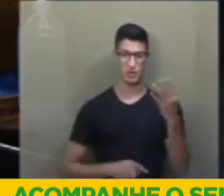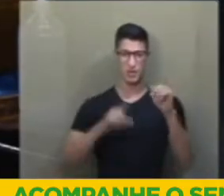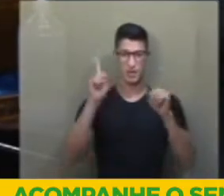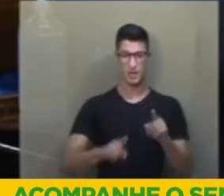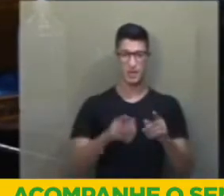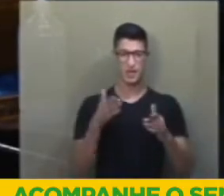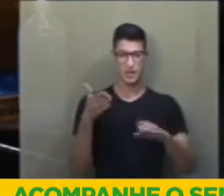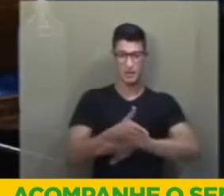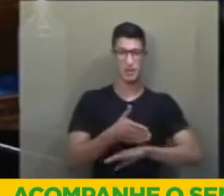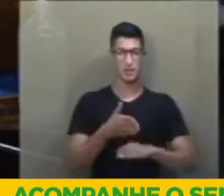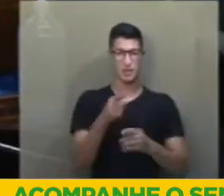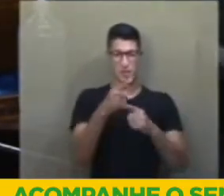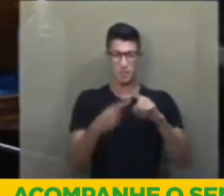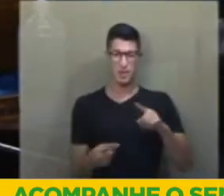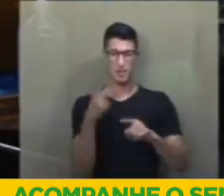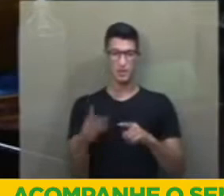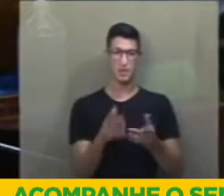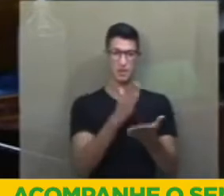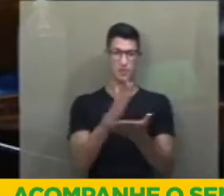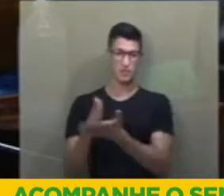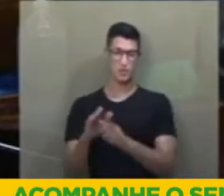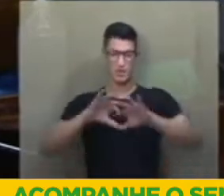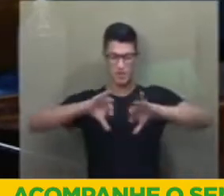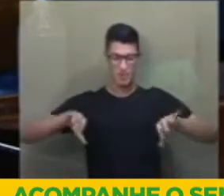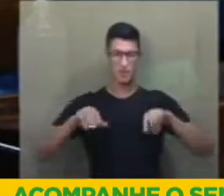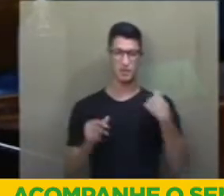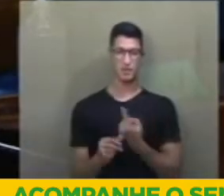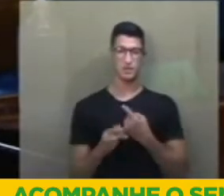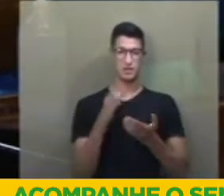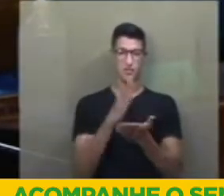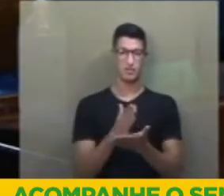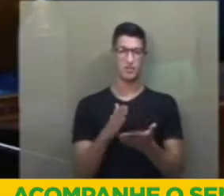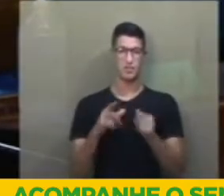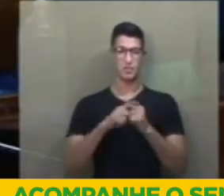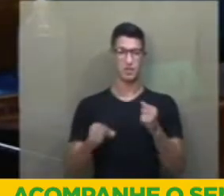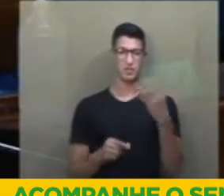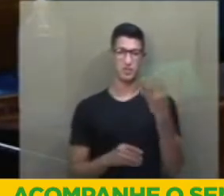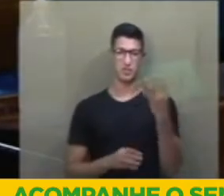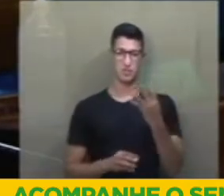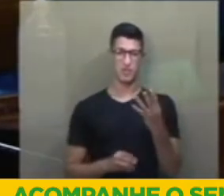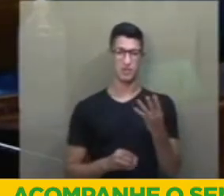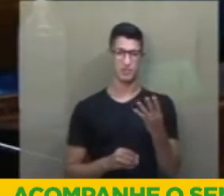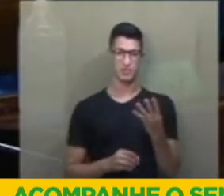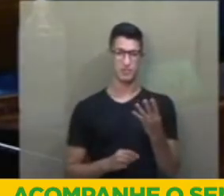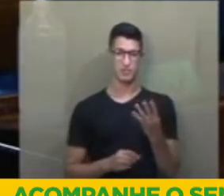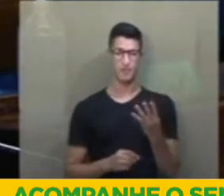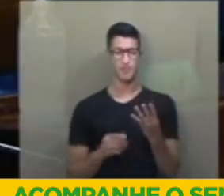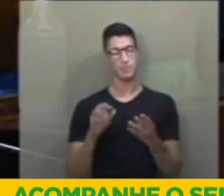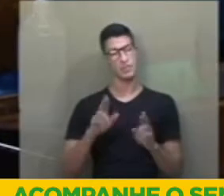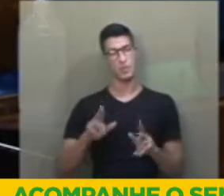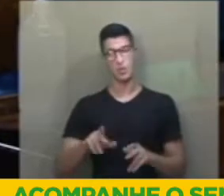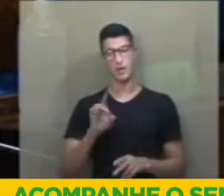interrompido ao meio nesse fatiamento. Nós estamos fatiando o artigo 4º, inclusive. Não é